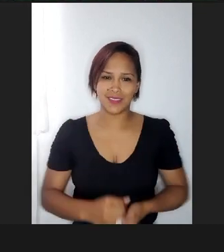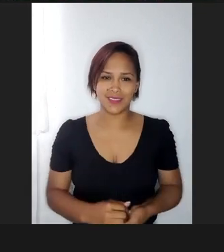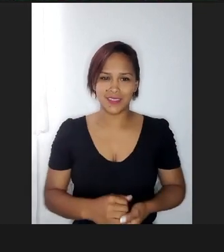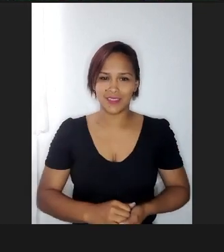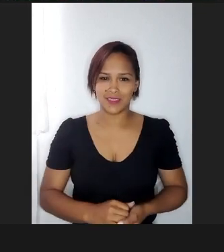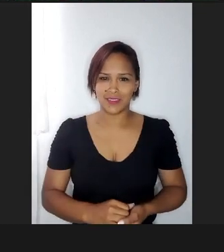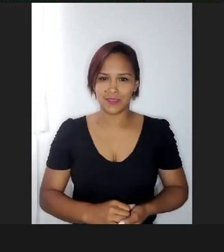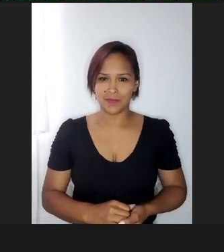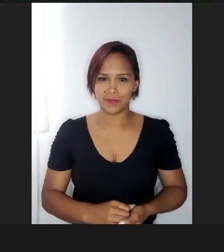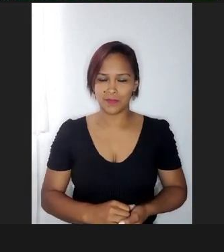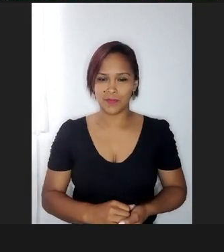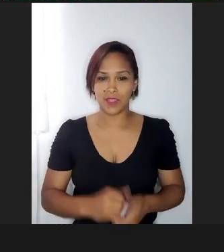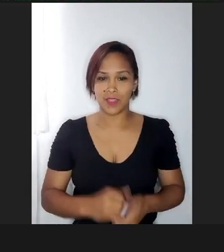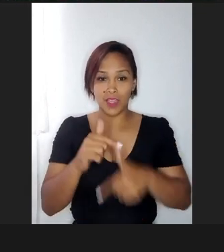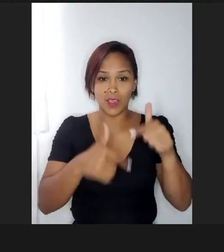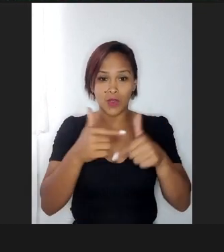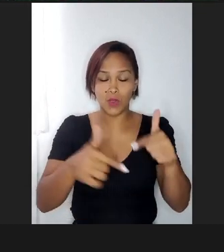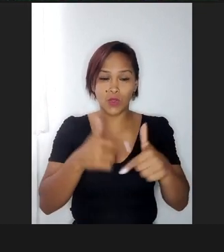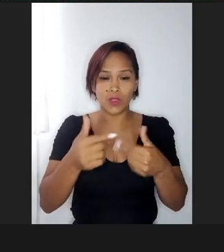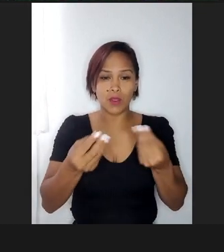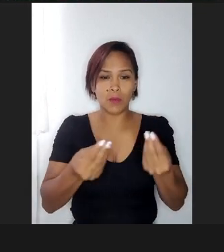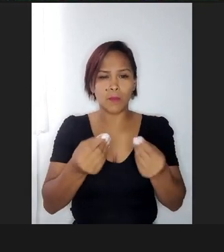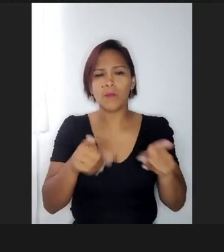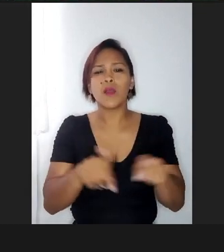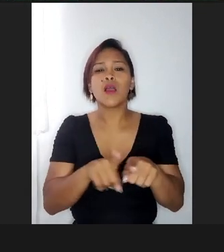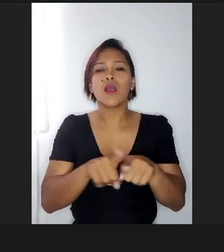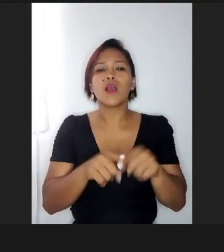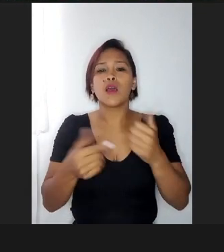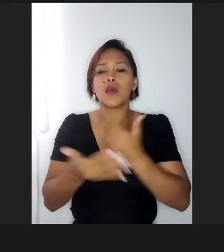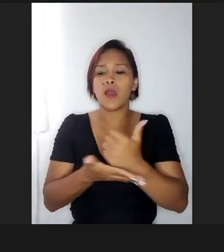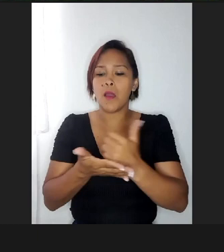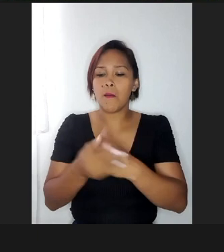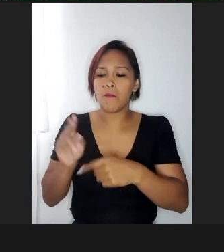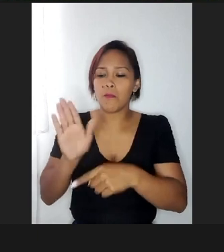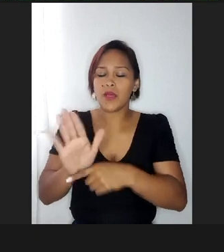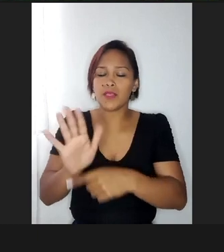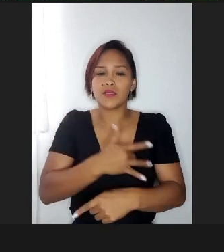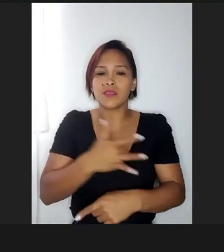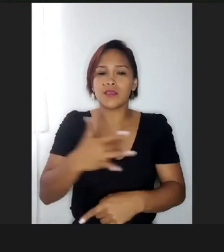Andressa, eu trabalho na atenção básica na saúde,